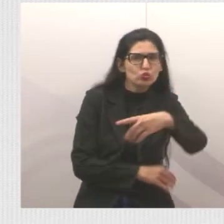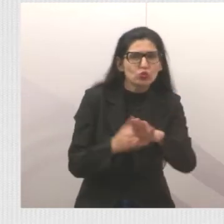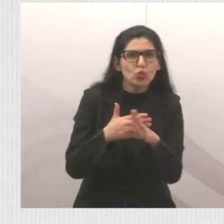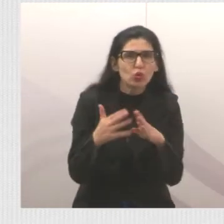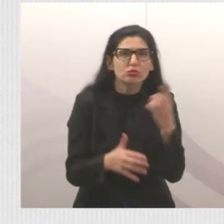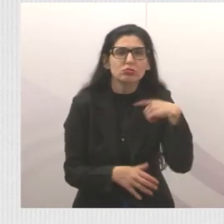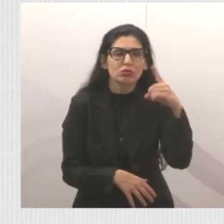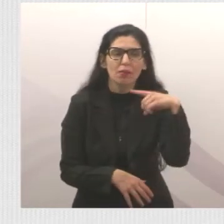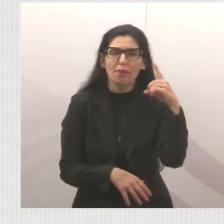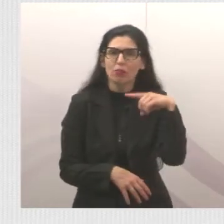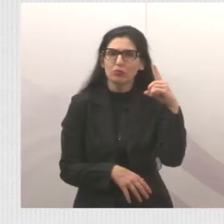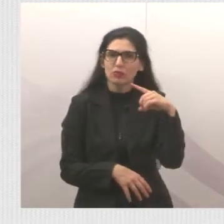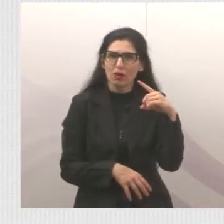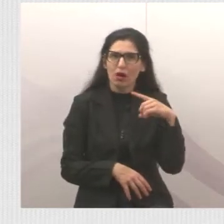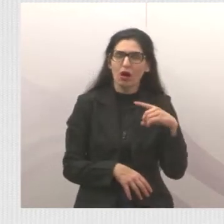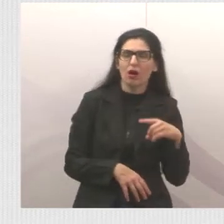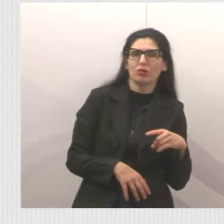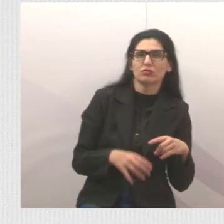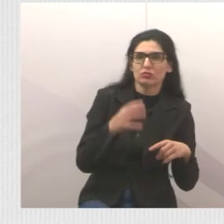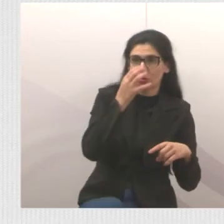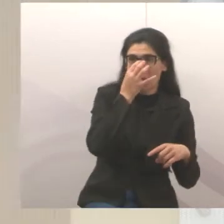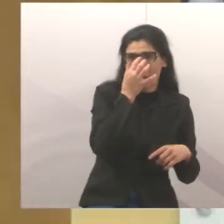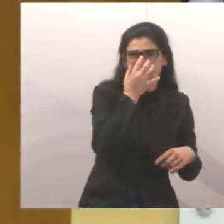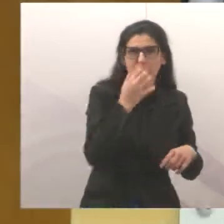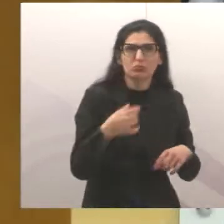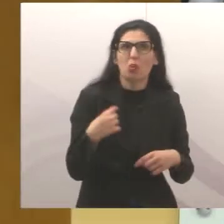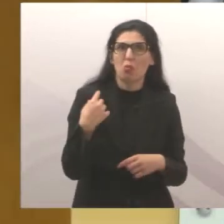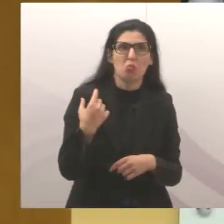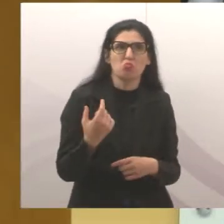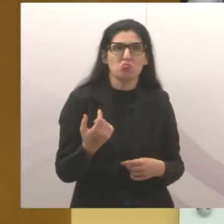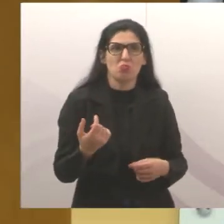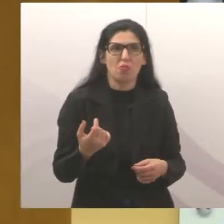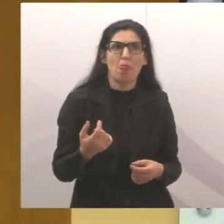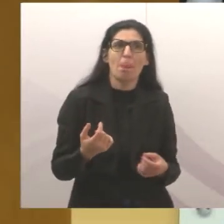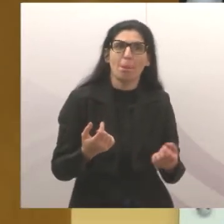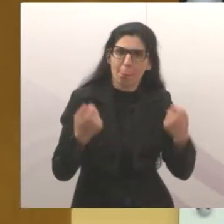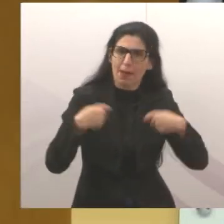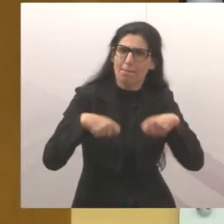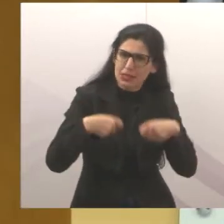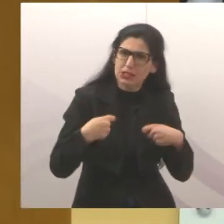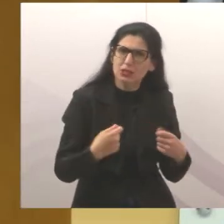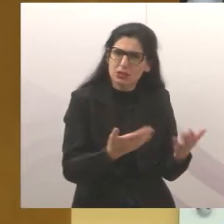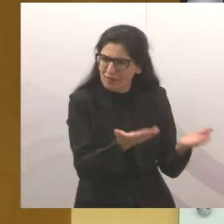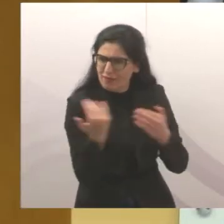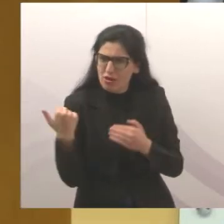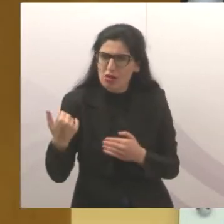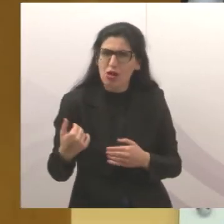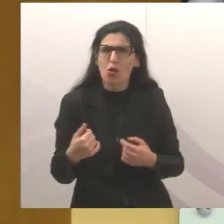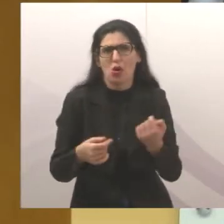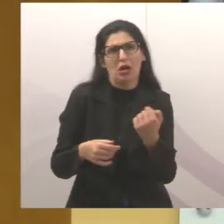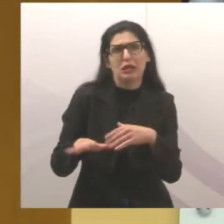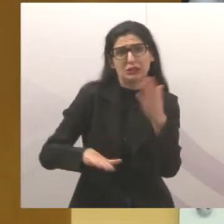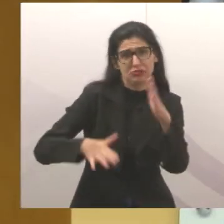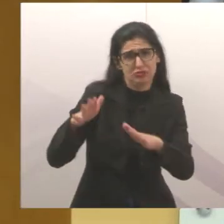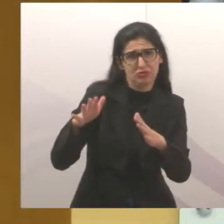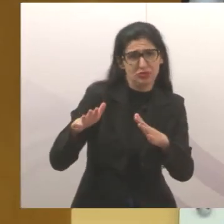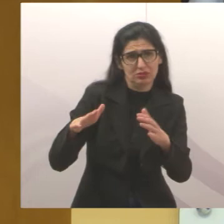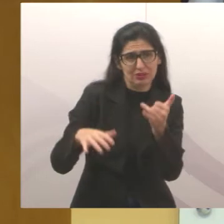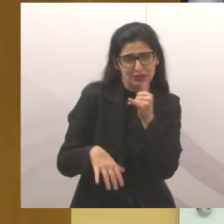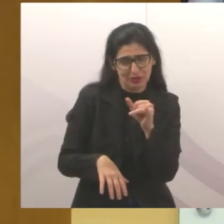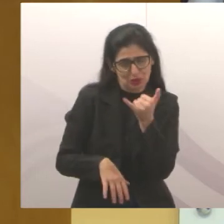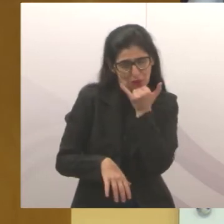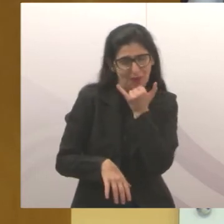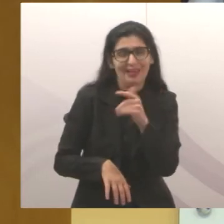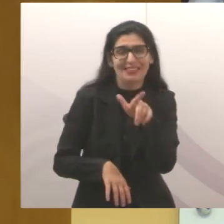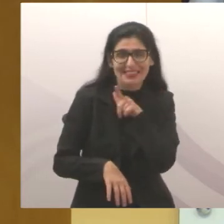o retorno, nem que esteja um voto só. Nem que seja para vir aqui, mas tem deputado que não vem mais, só vai, mas ele vai vir